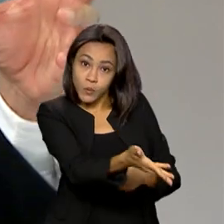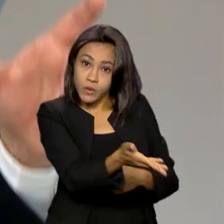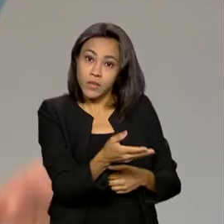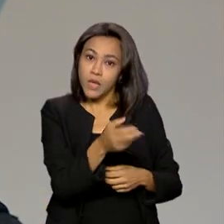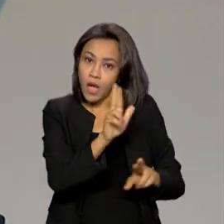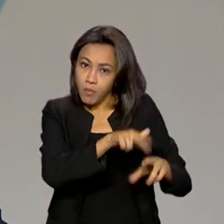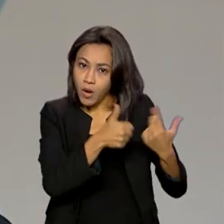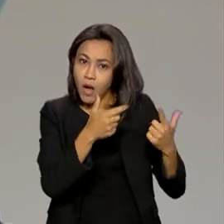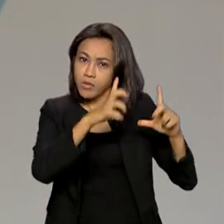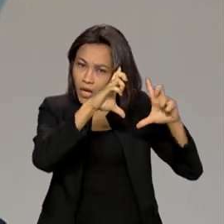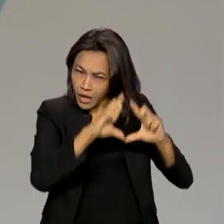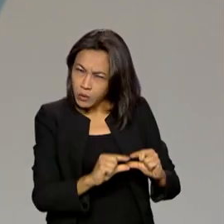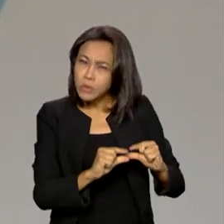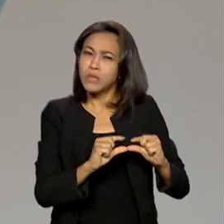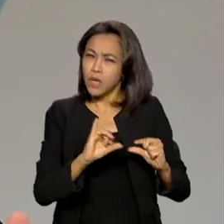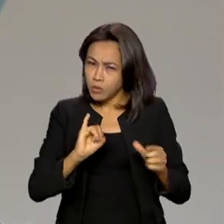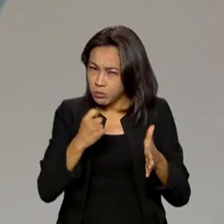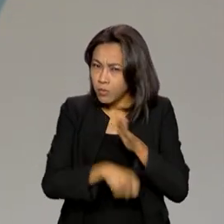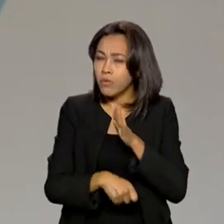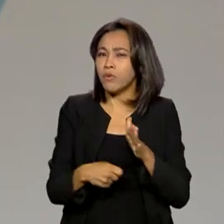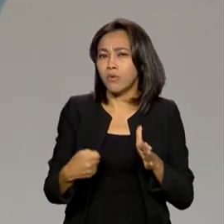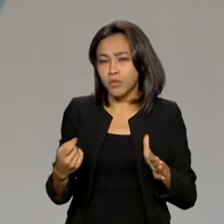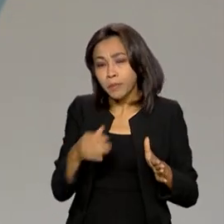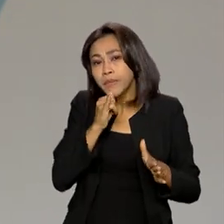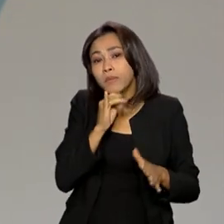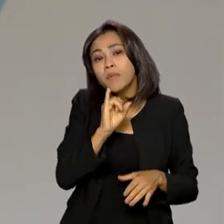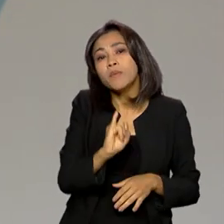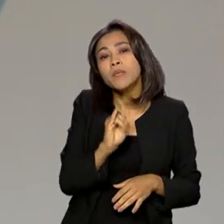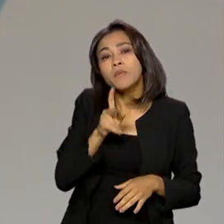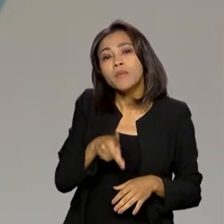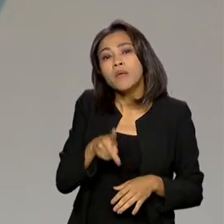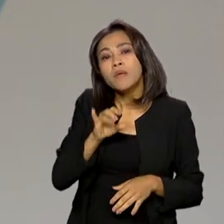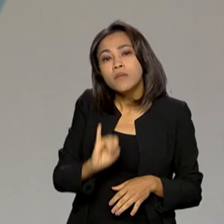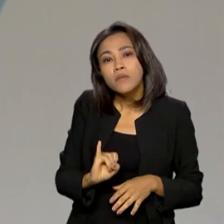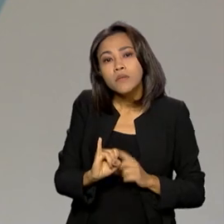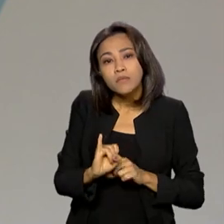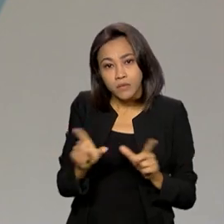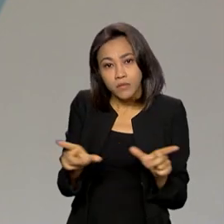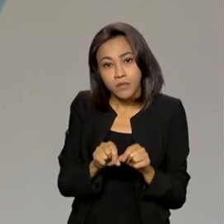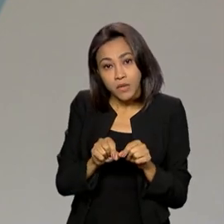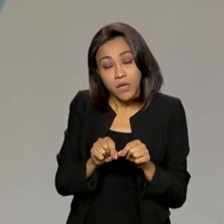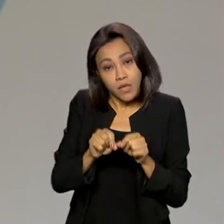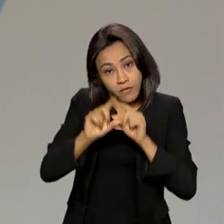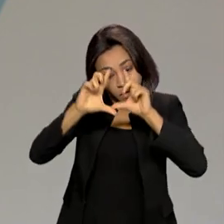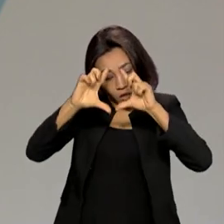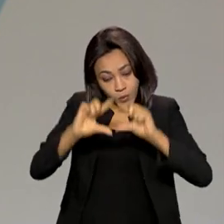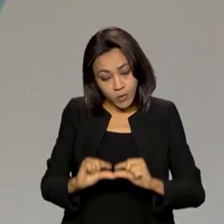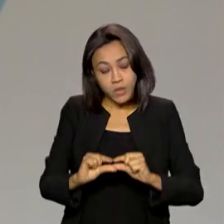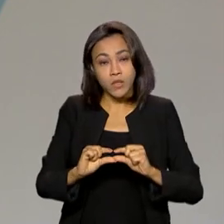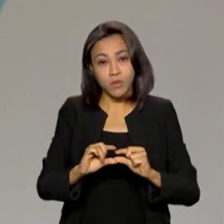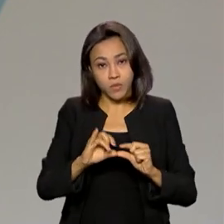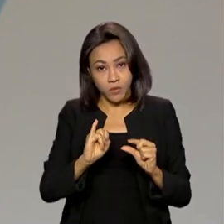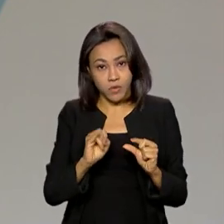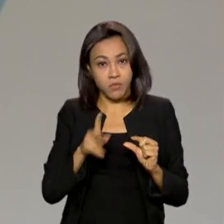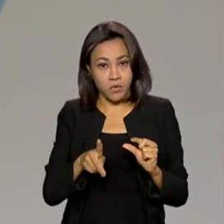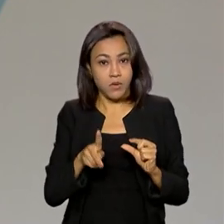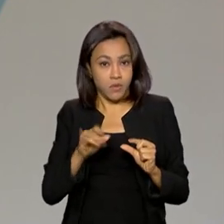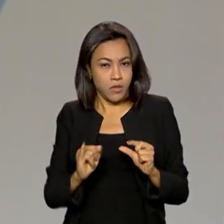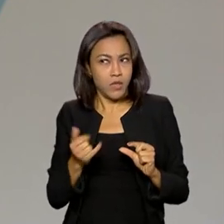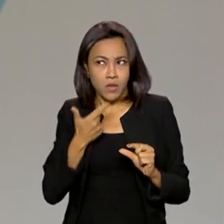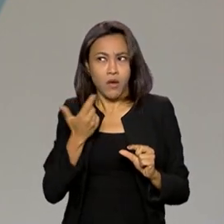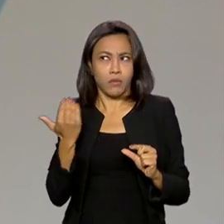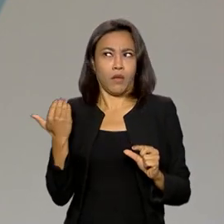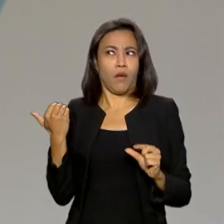reduções de tributos que o governo federal vem implementando? O IPI, por exemplo, o governo federal vem reduzindo há bastante tempo.